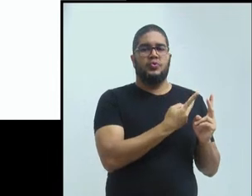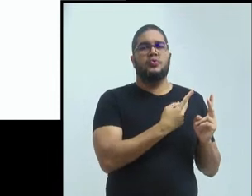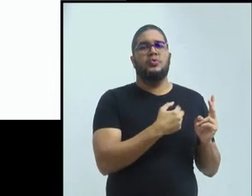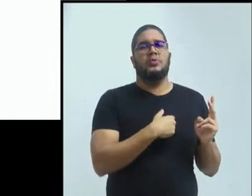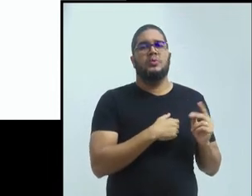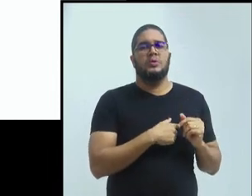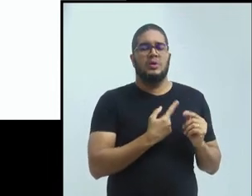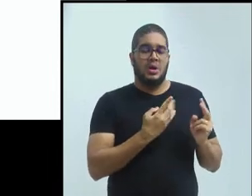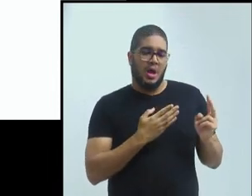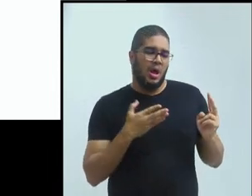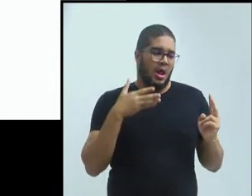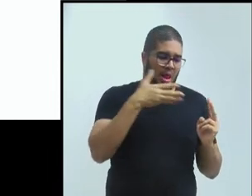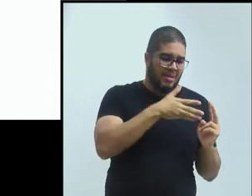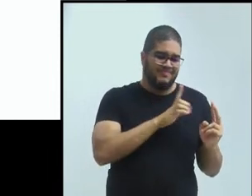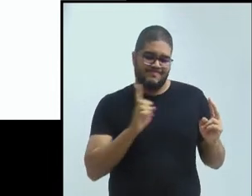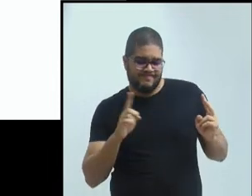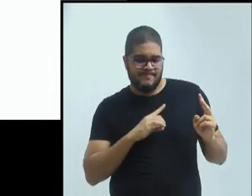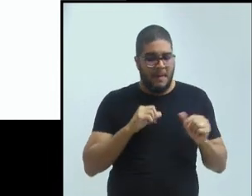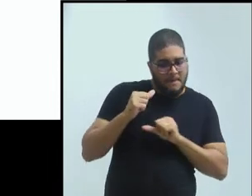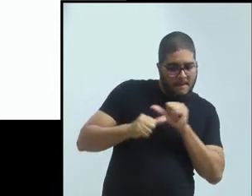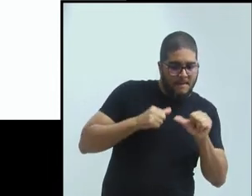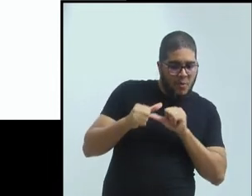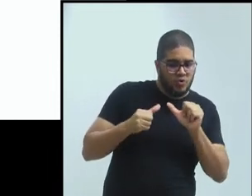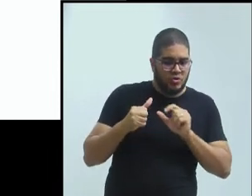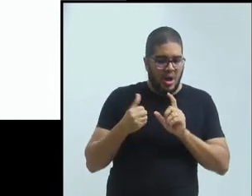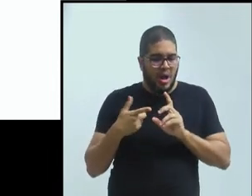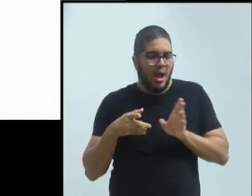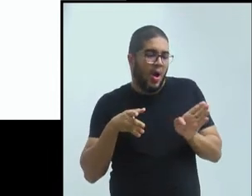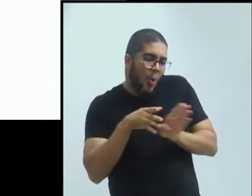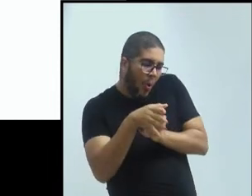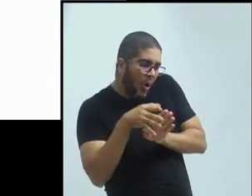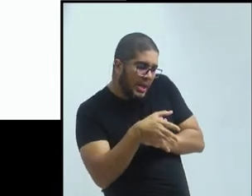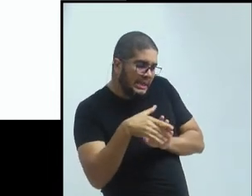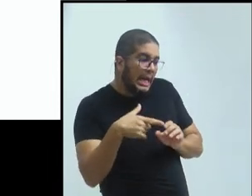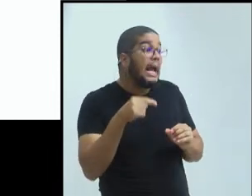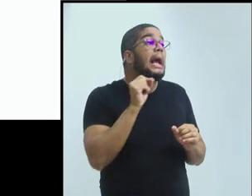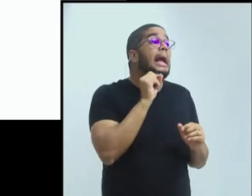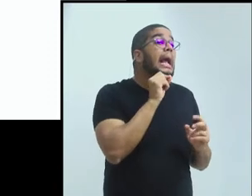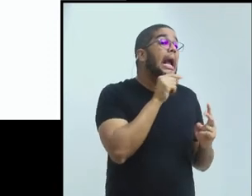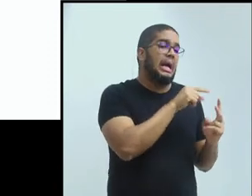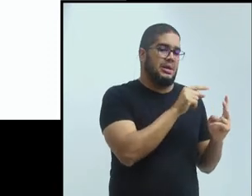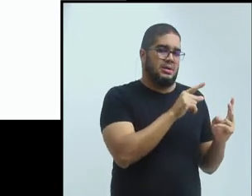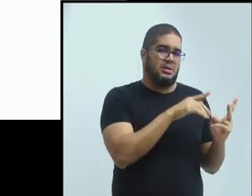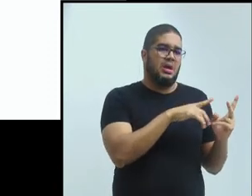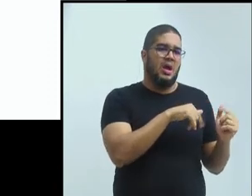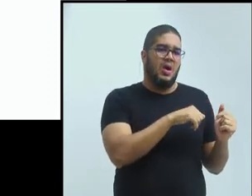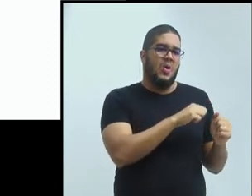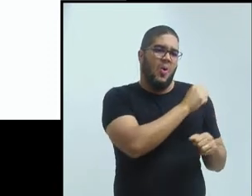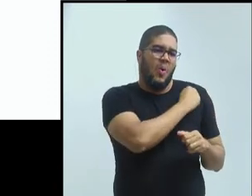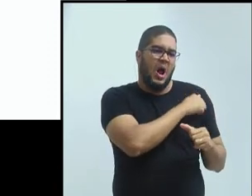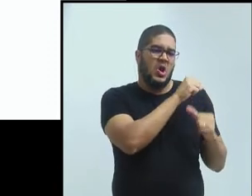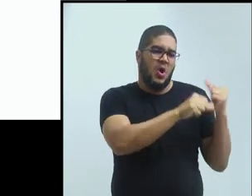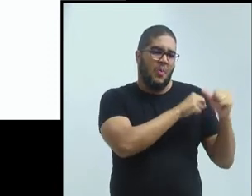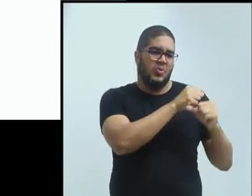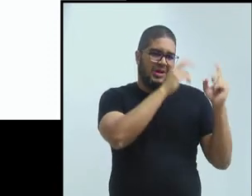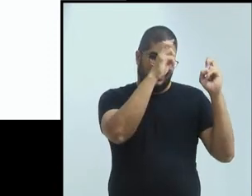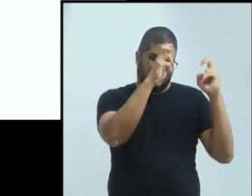definição de quem orientar quem, acho que um pouco por coisas assim, os alunos ficavam mudando de tema.